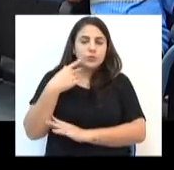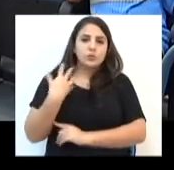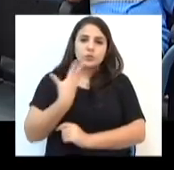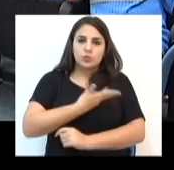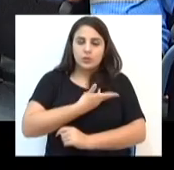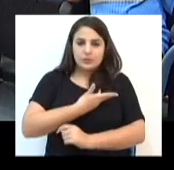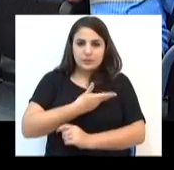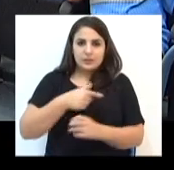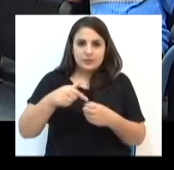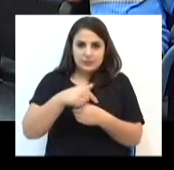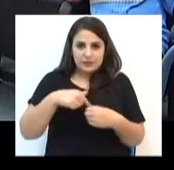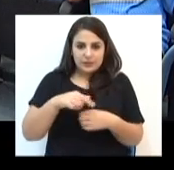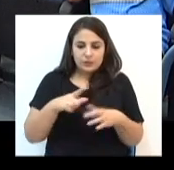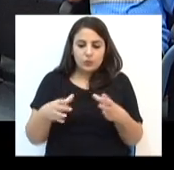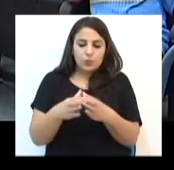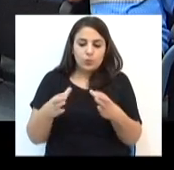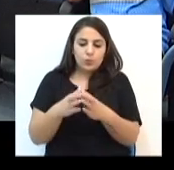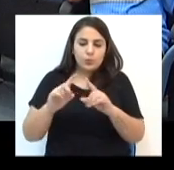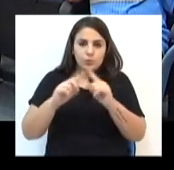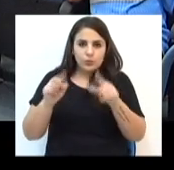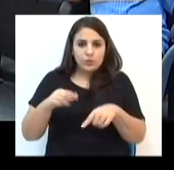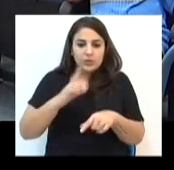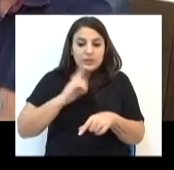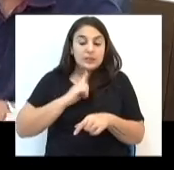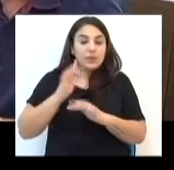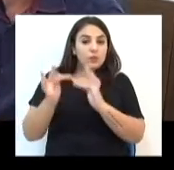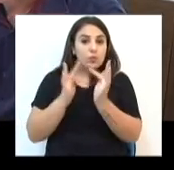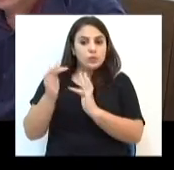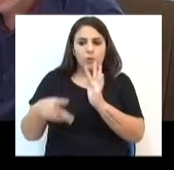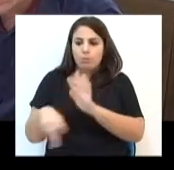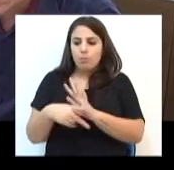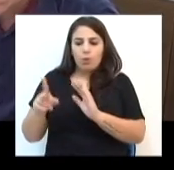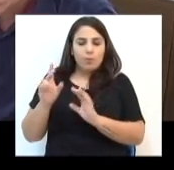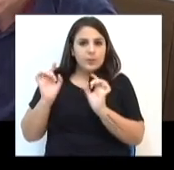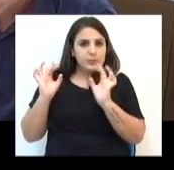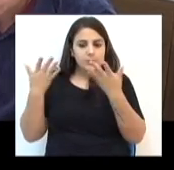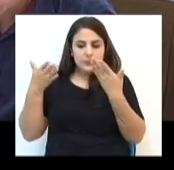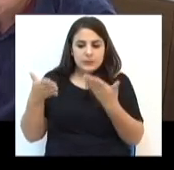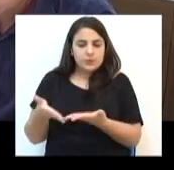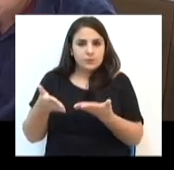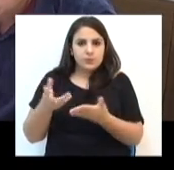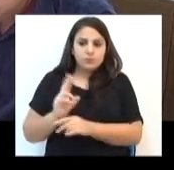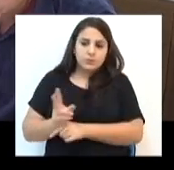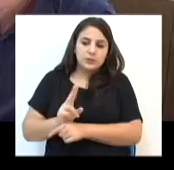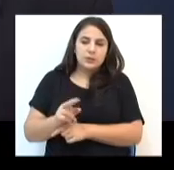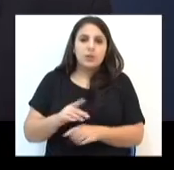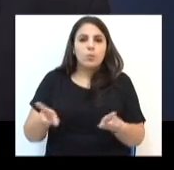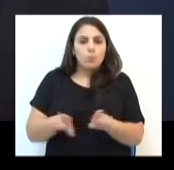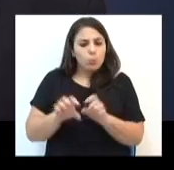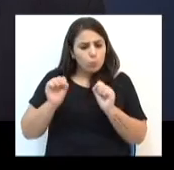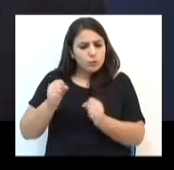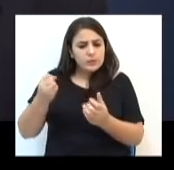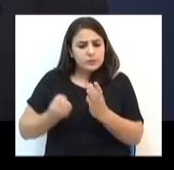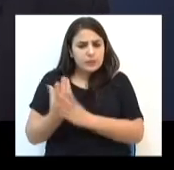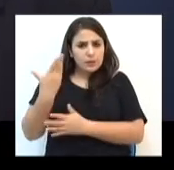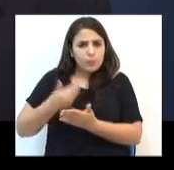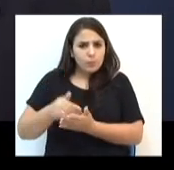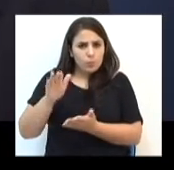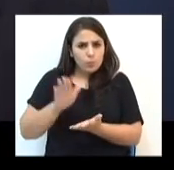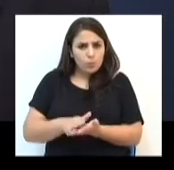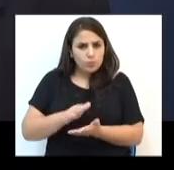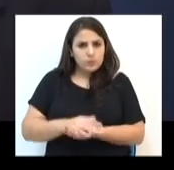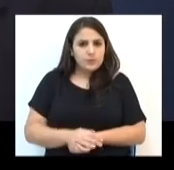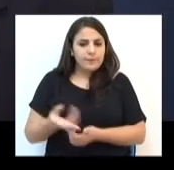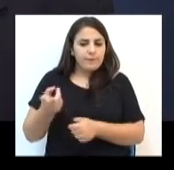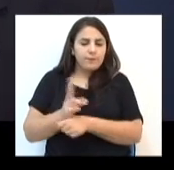nossa cidade precisa criar um grupo de funcionários que teria uma função bem específica. Que pudessem efetuar